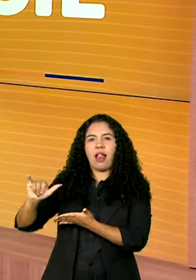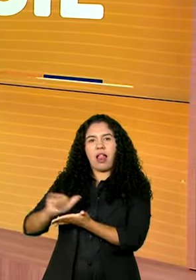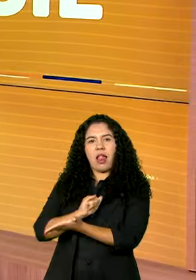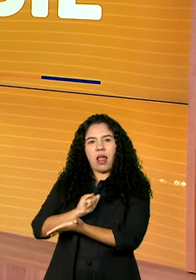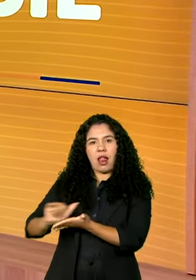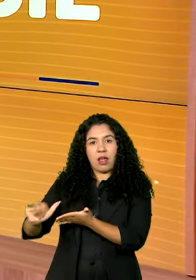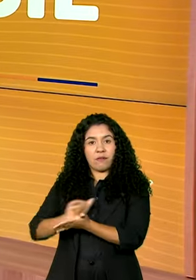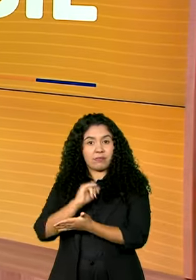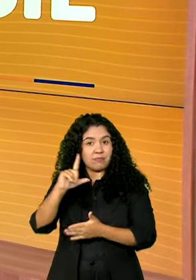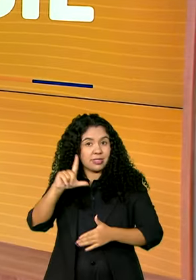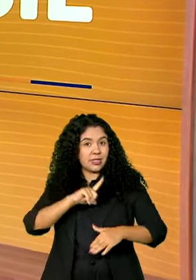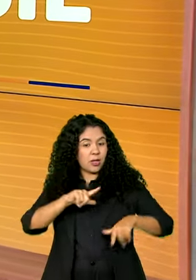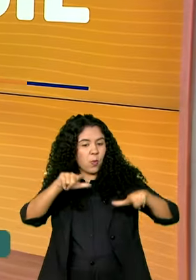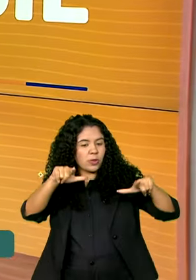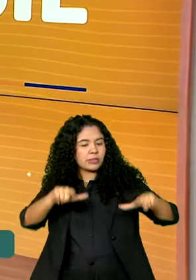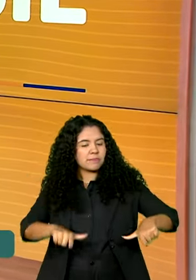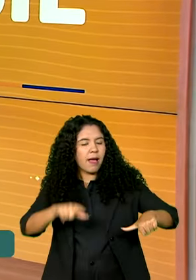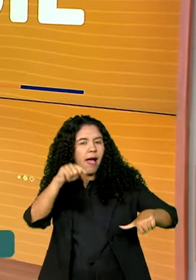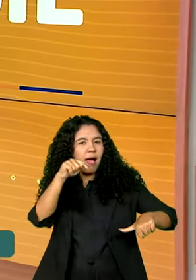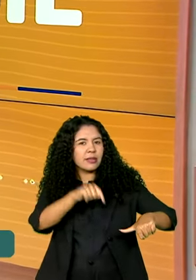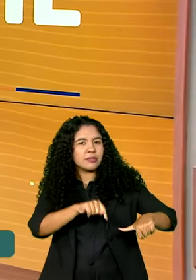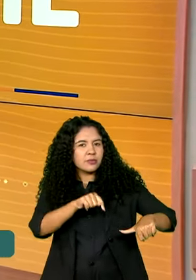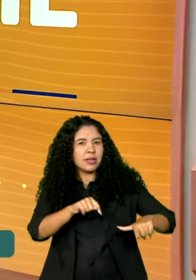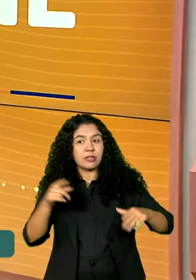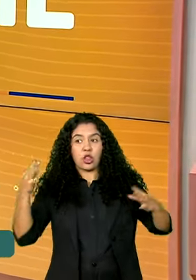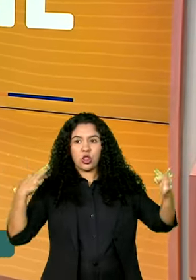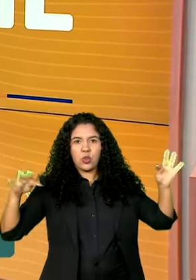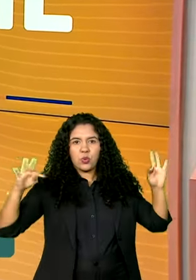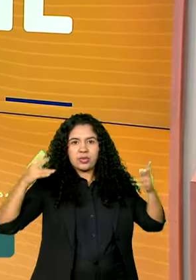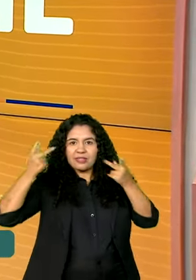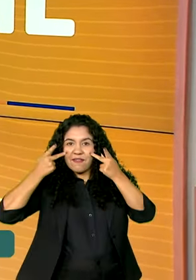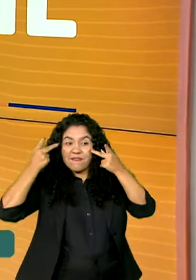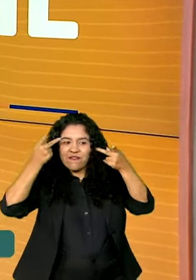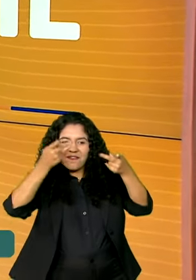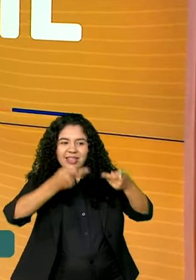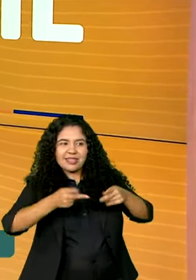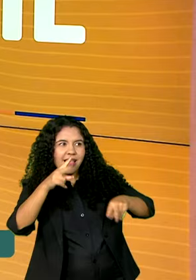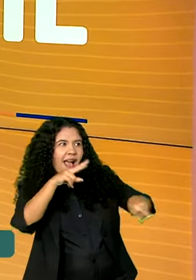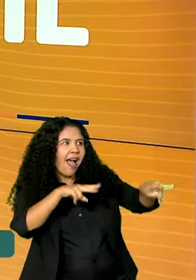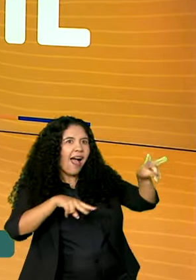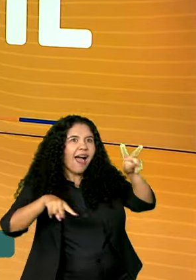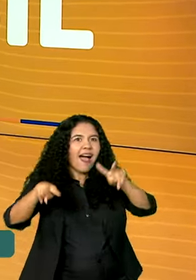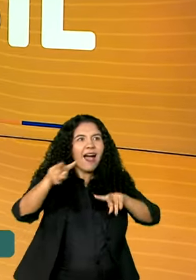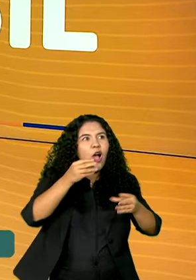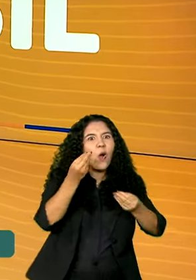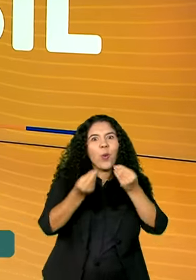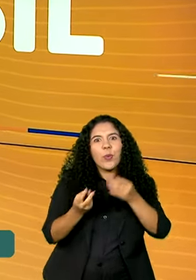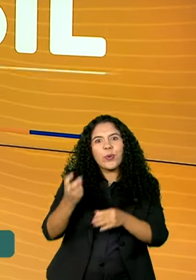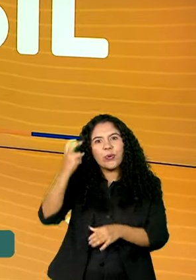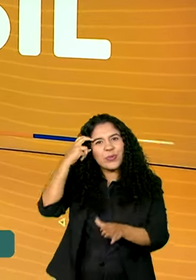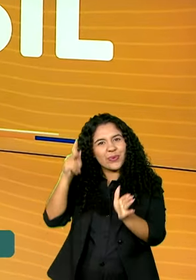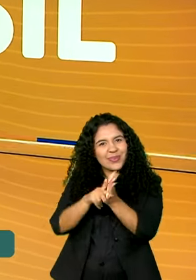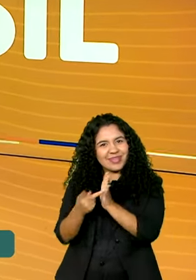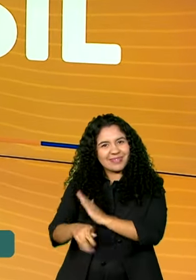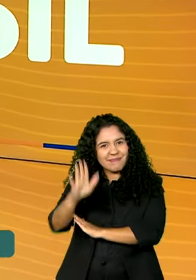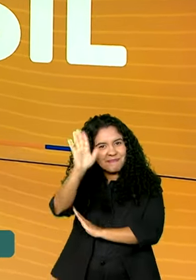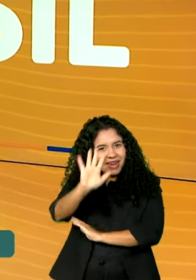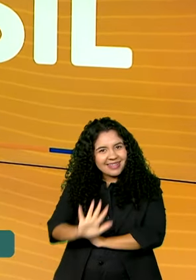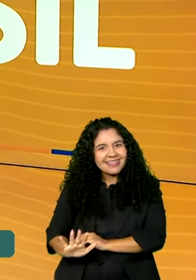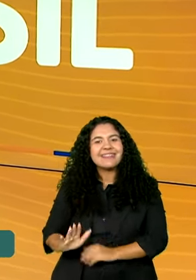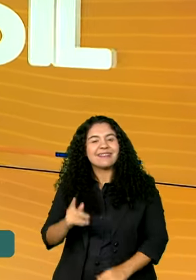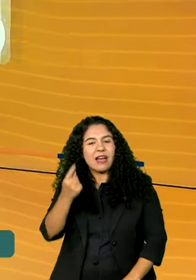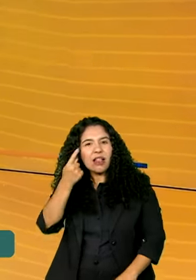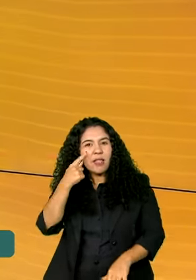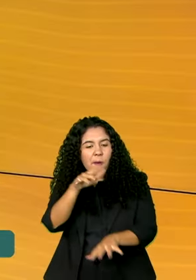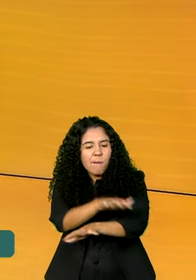Visit Brasil convida turistas a mergulharem na cultura brasileira e mostra os cenários inesquecíveis que o